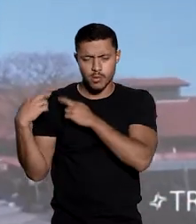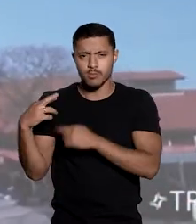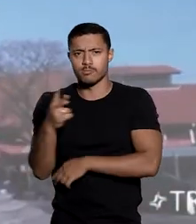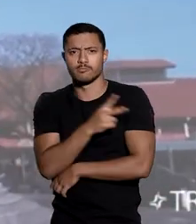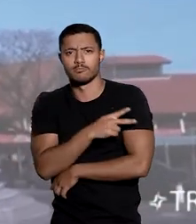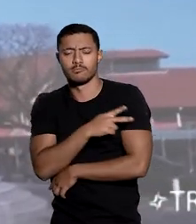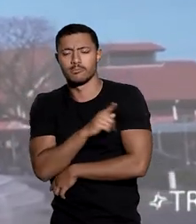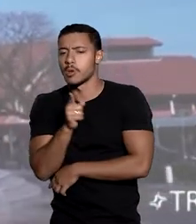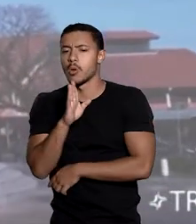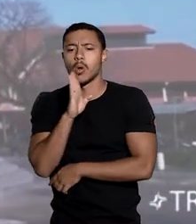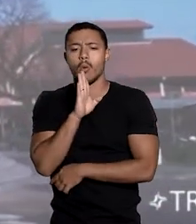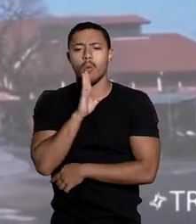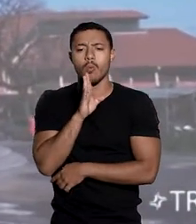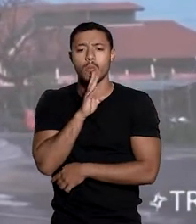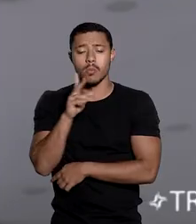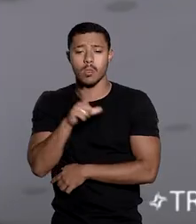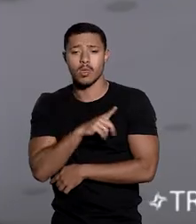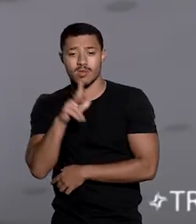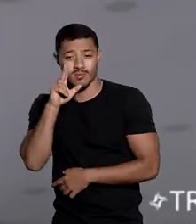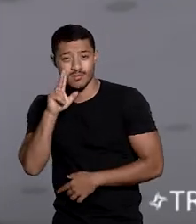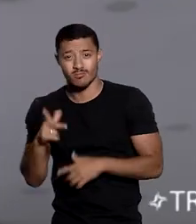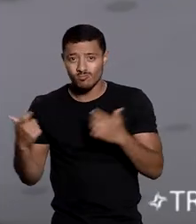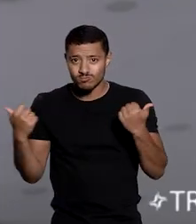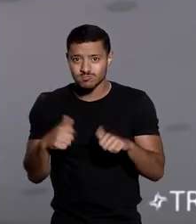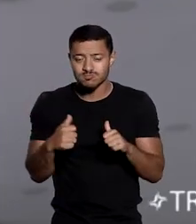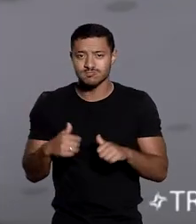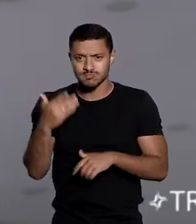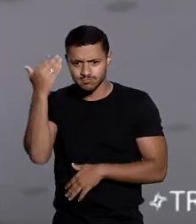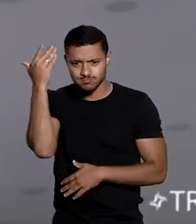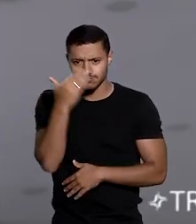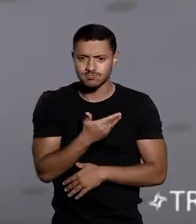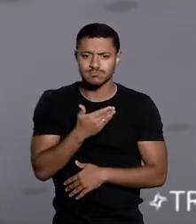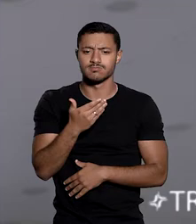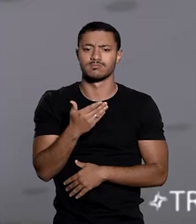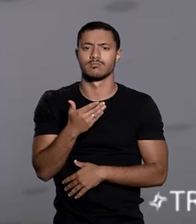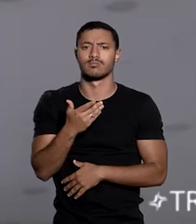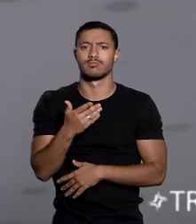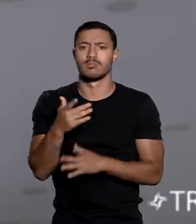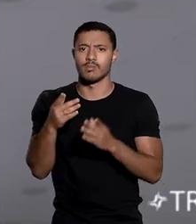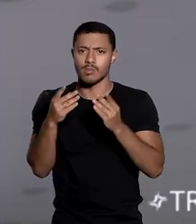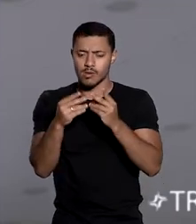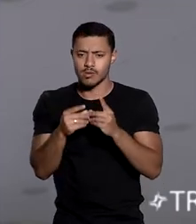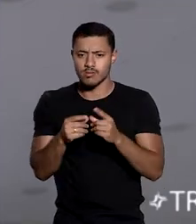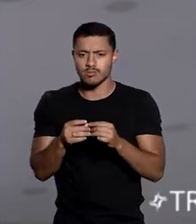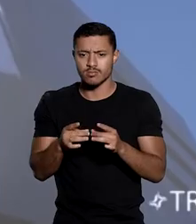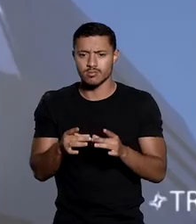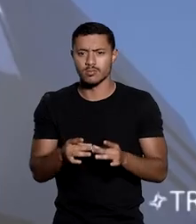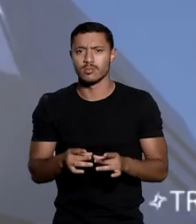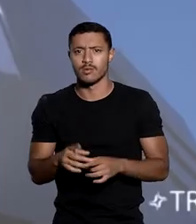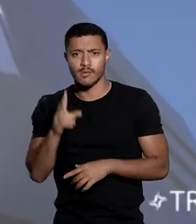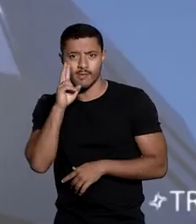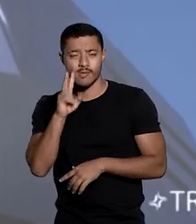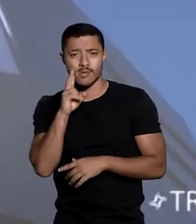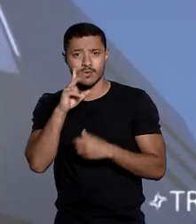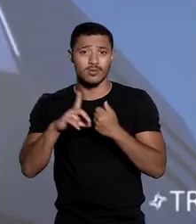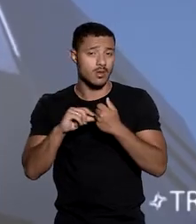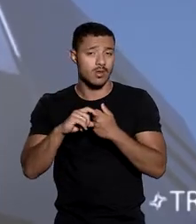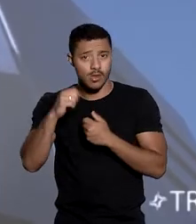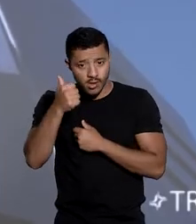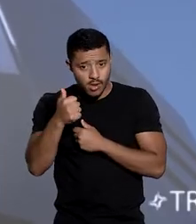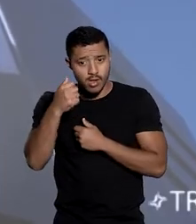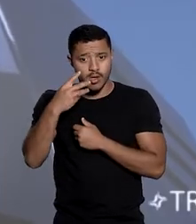deveria ser reconhecida, tendo em vista a necessidade de comprovação das situações de dissolução irregular previstas no artigo